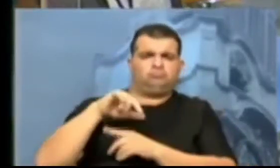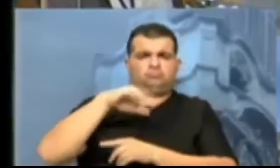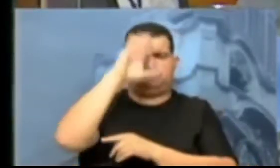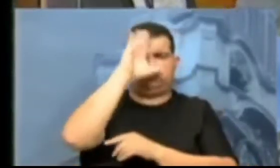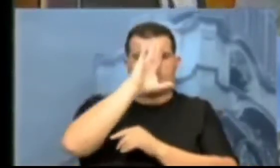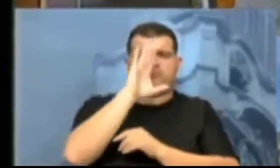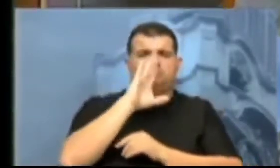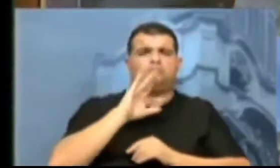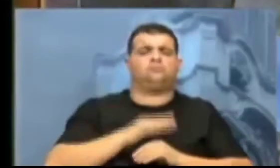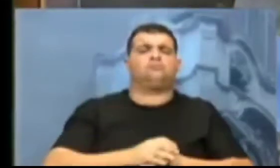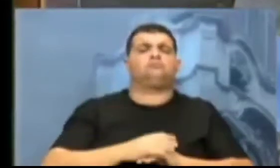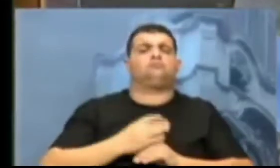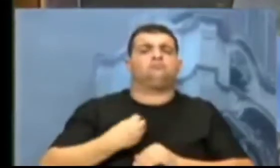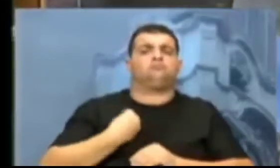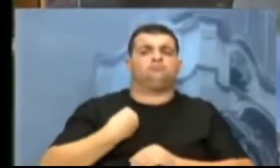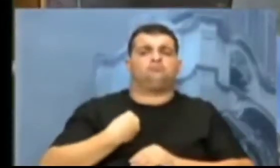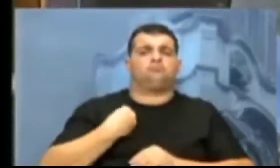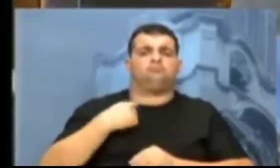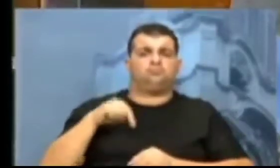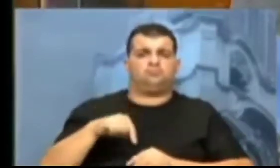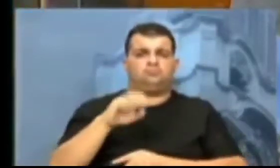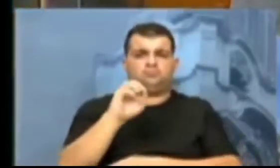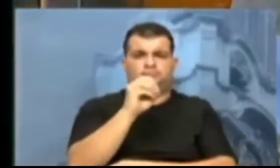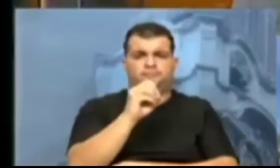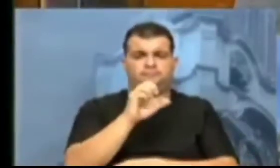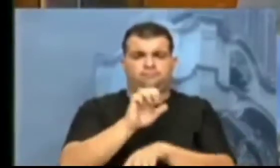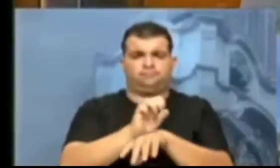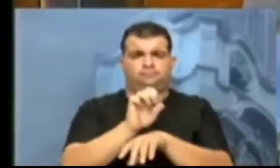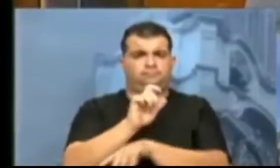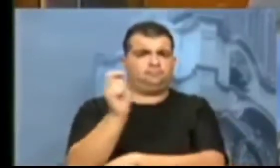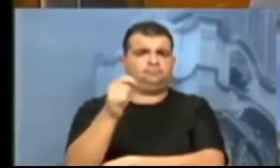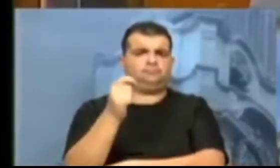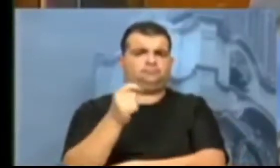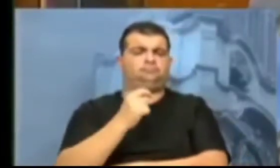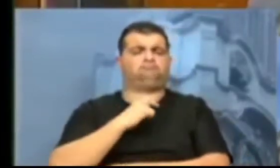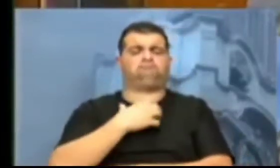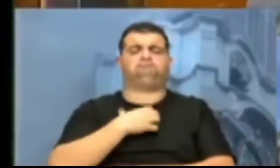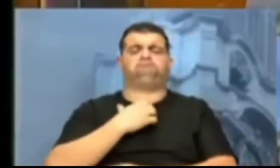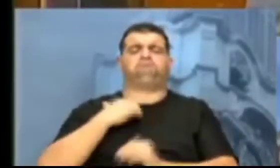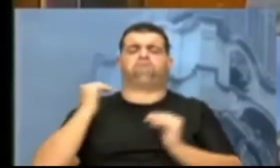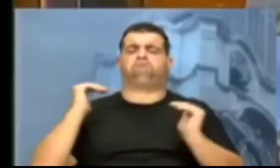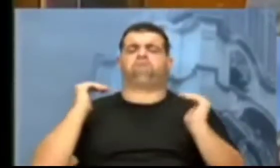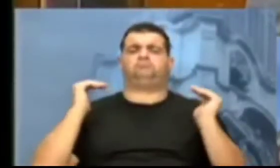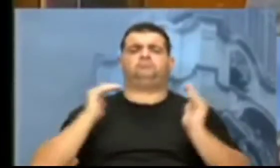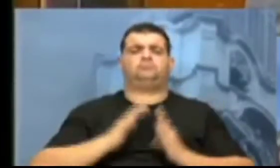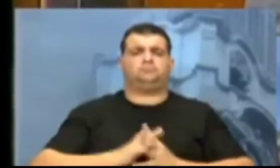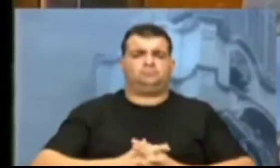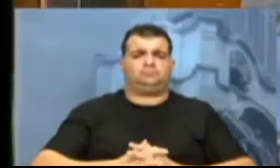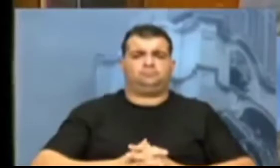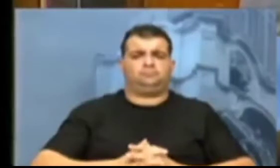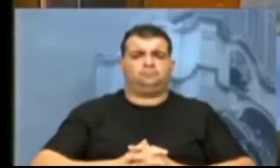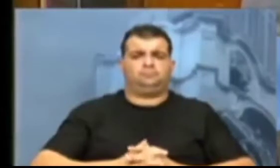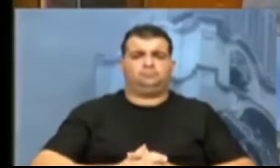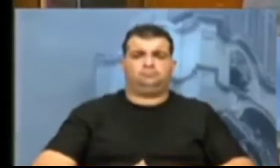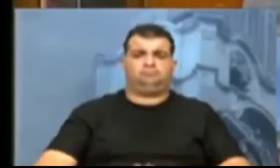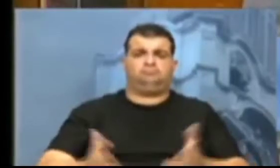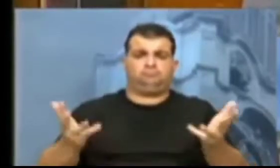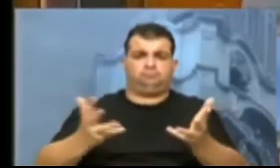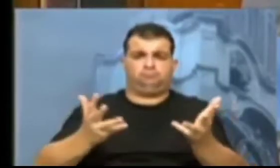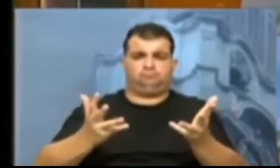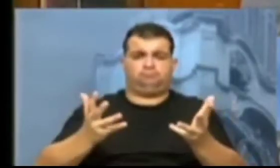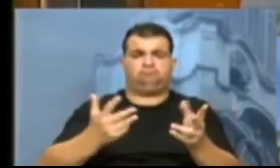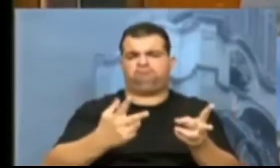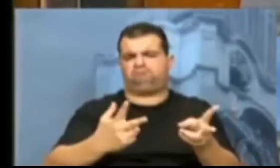em Porto Alegre, no nosso Estado, o muito nos honra. Nesse momento em que nós vemos